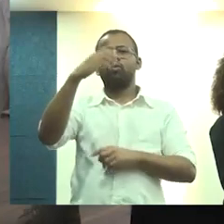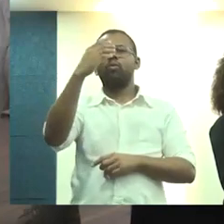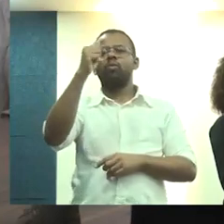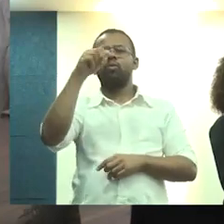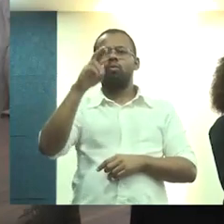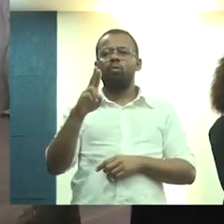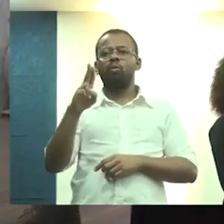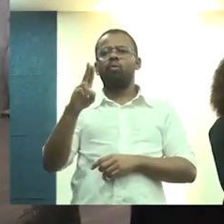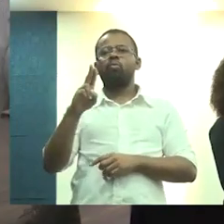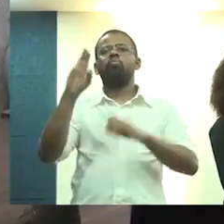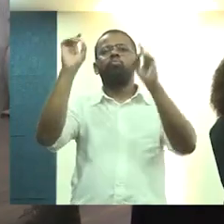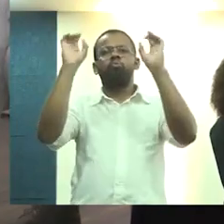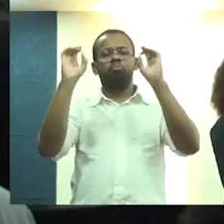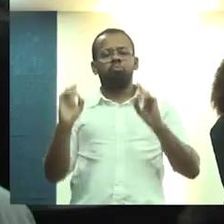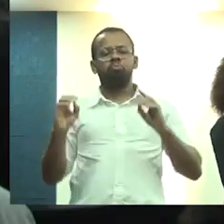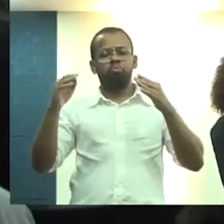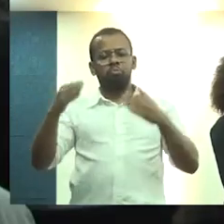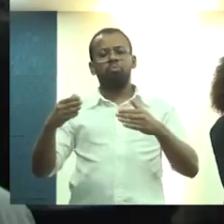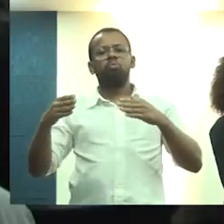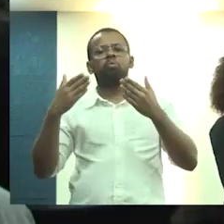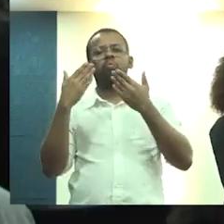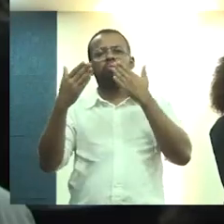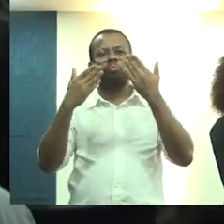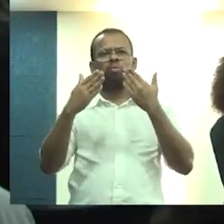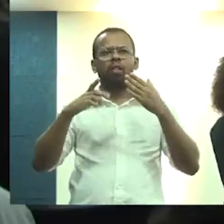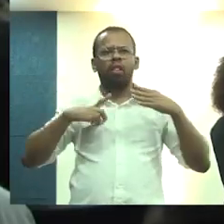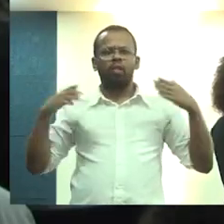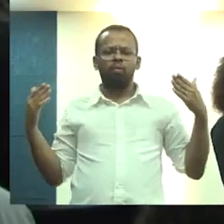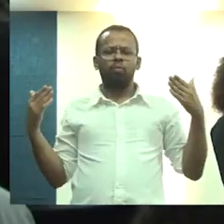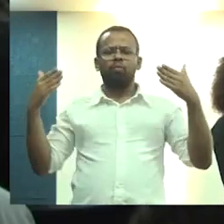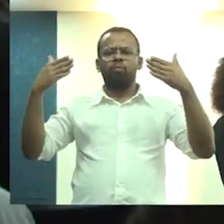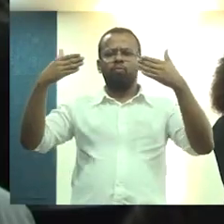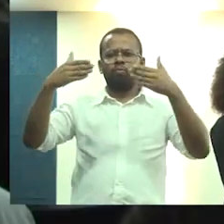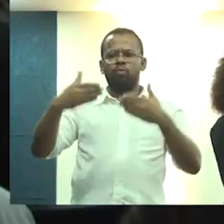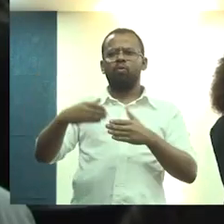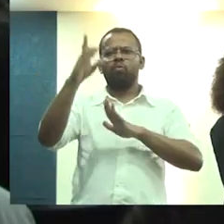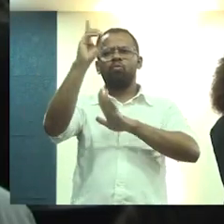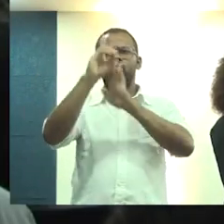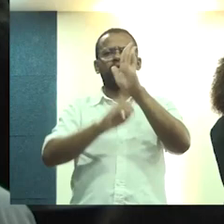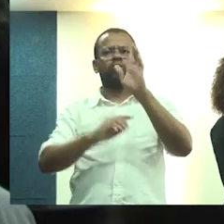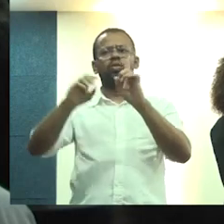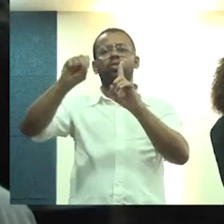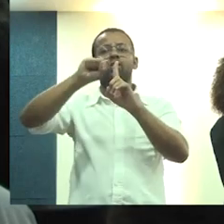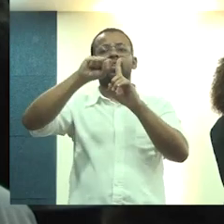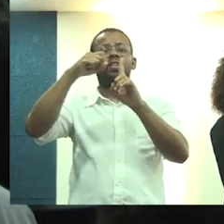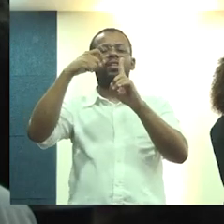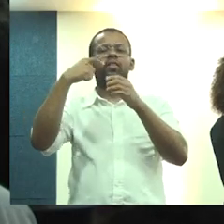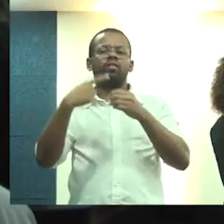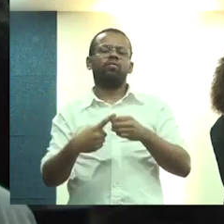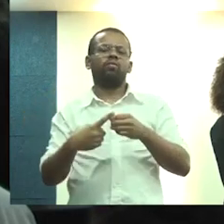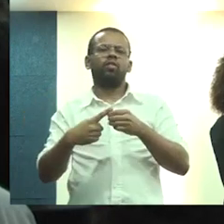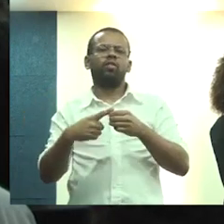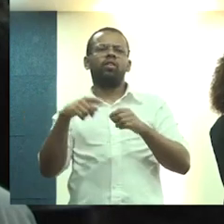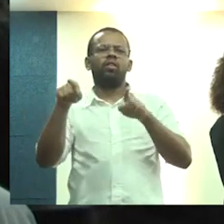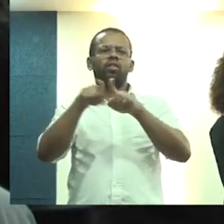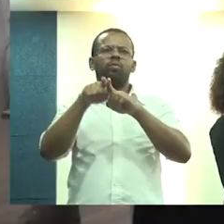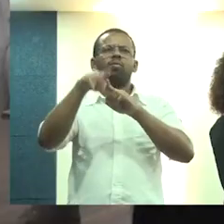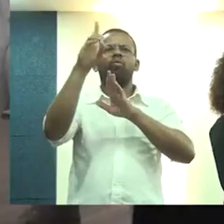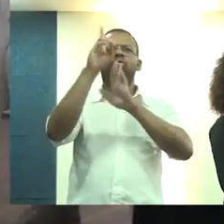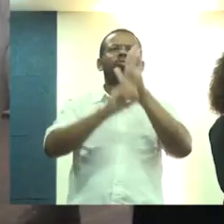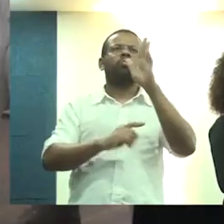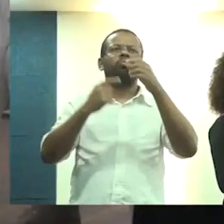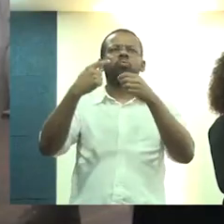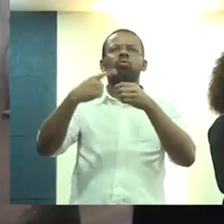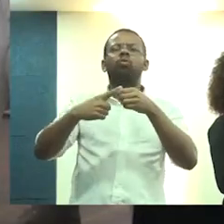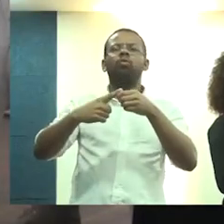pela organização, um debate que é central, que o debate do direito à cidade, que é o debate, o